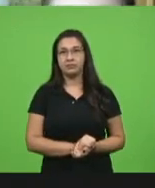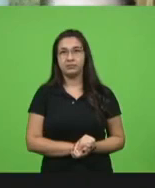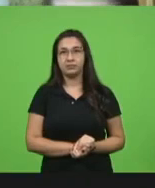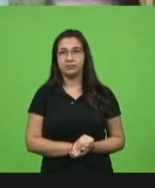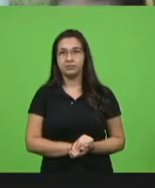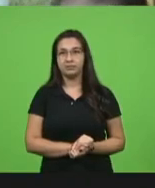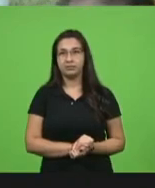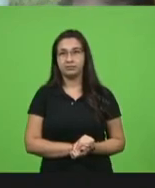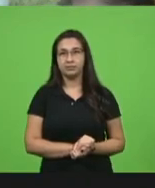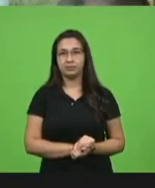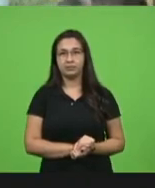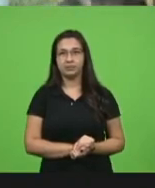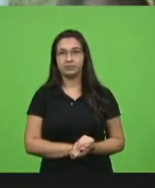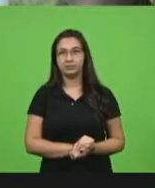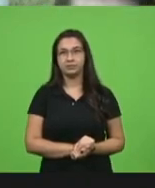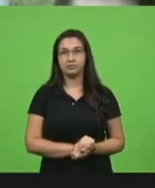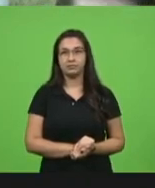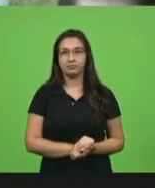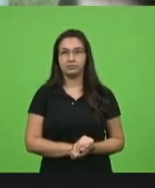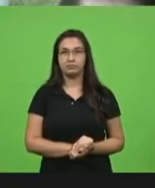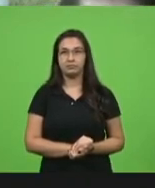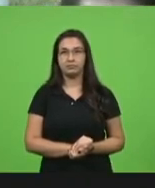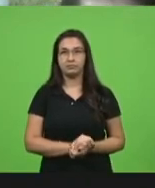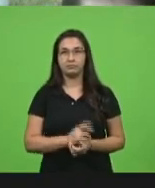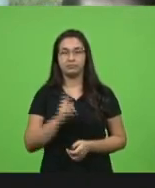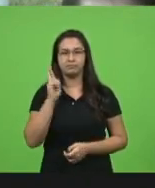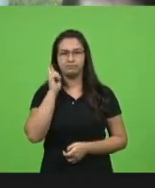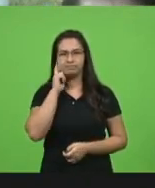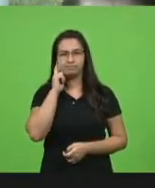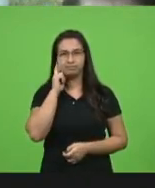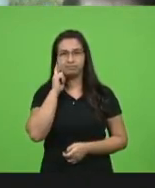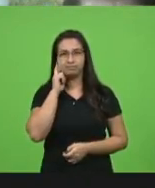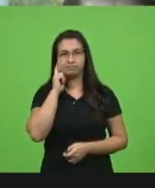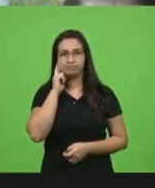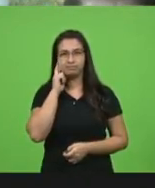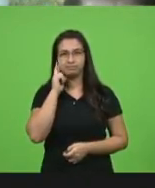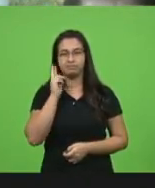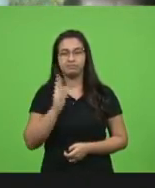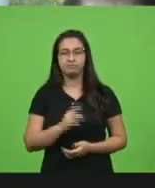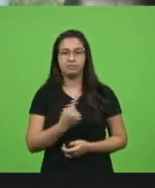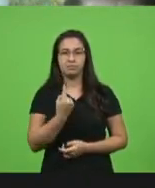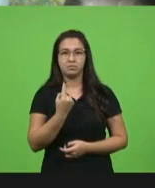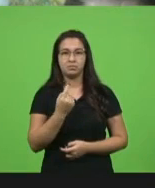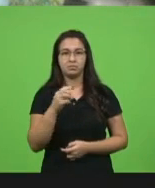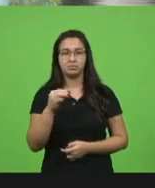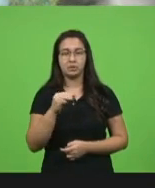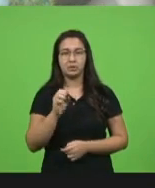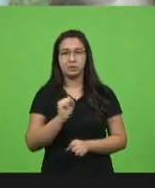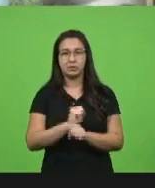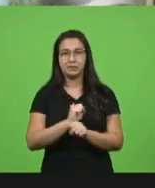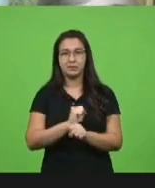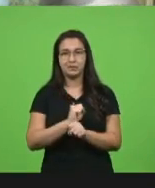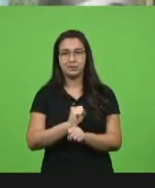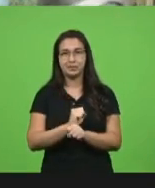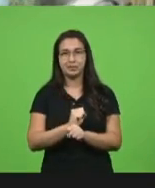Deputado Padre Pedro, seu áudio foi cortado, só um minutinho, deputado Padre Pedro, só um minutinho.